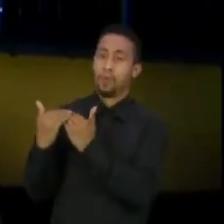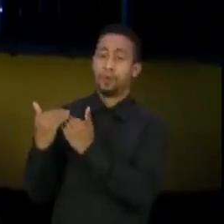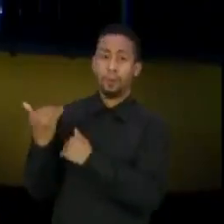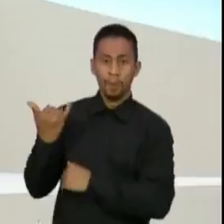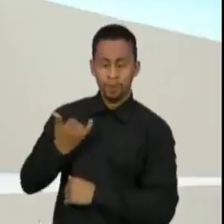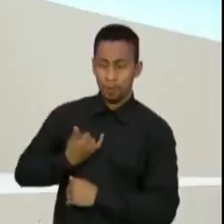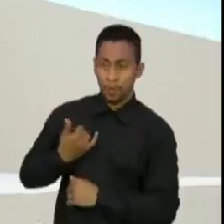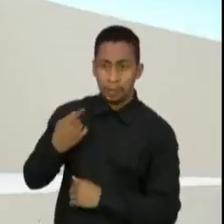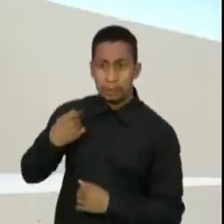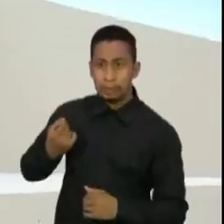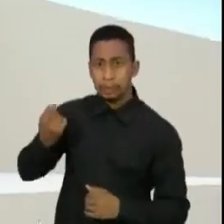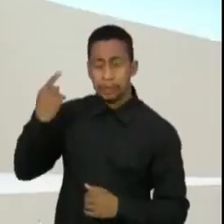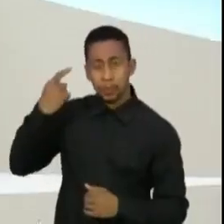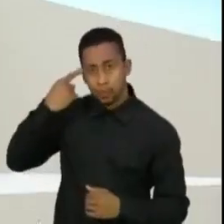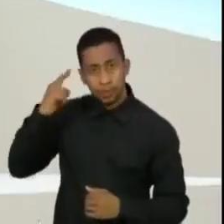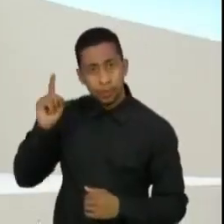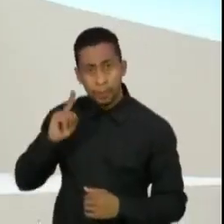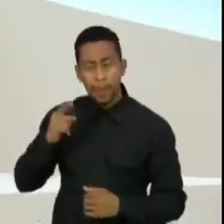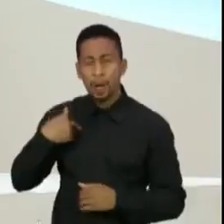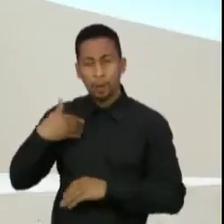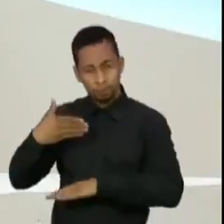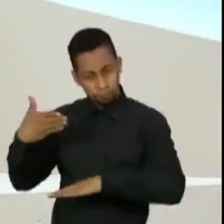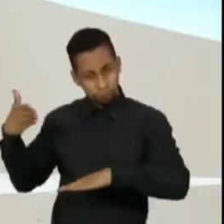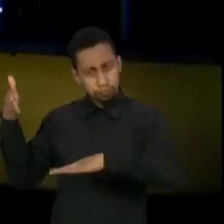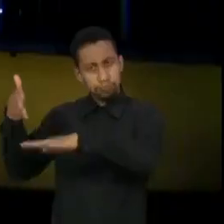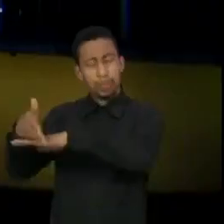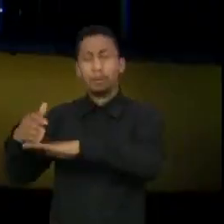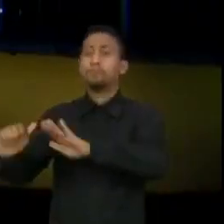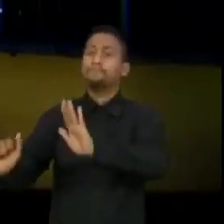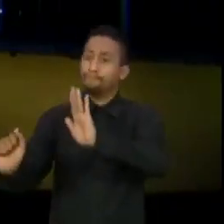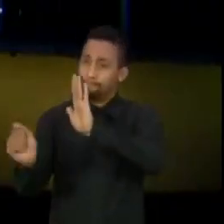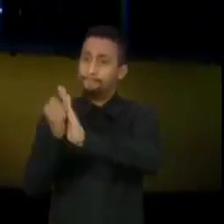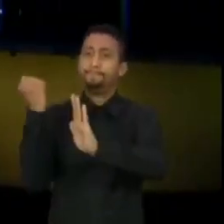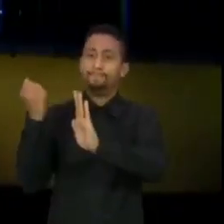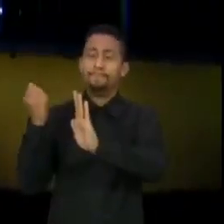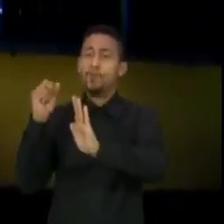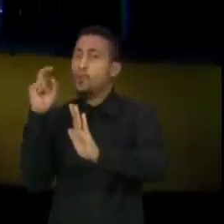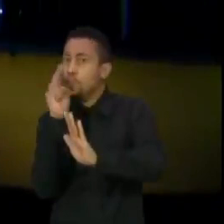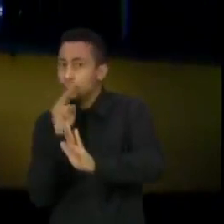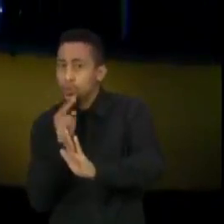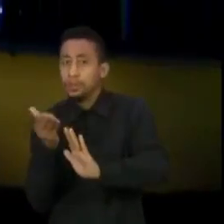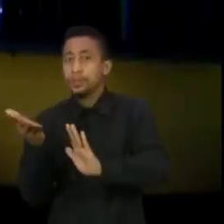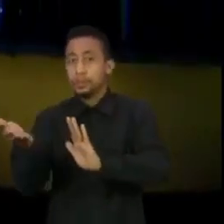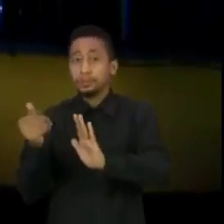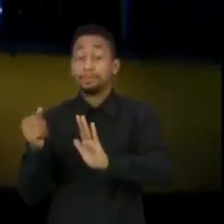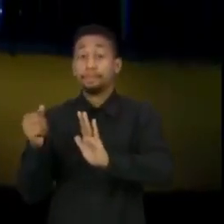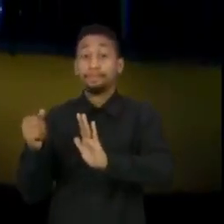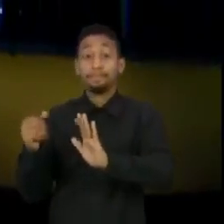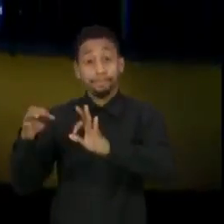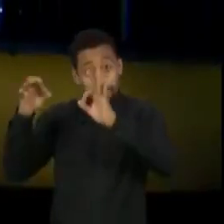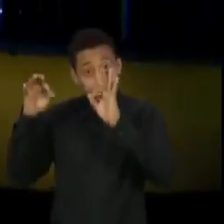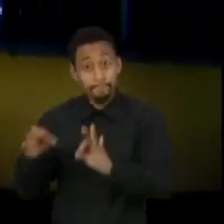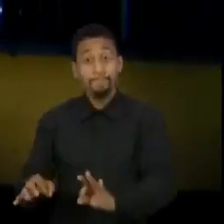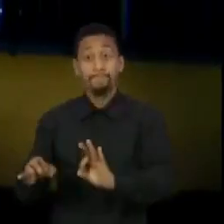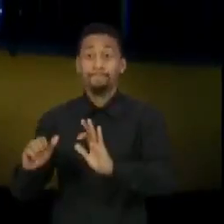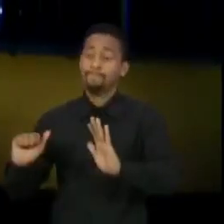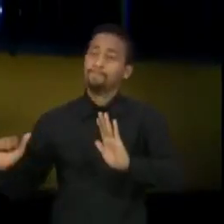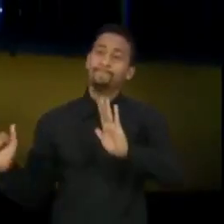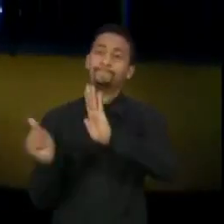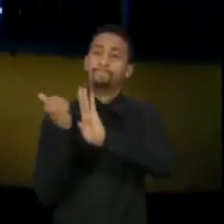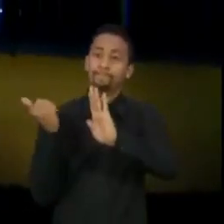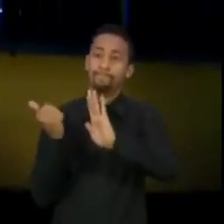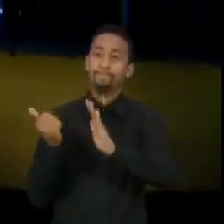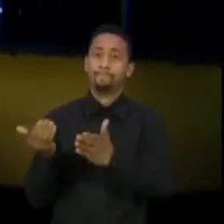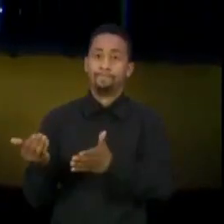postagem, eu fiz questão de apagá-la urgentemente com a precisão que o caso exatamente